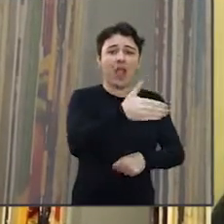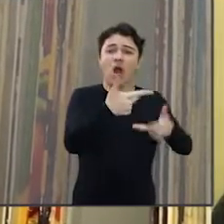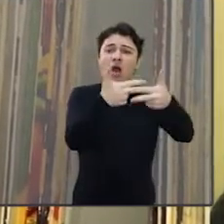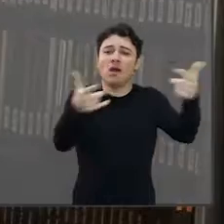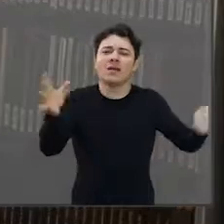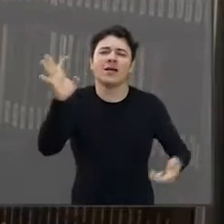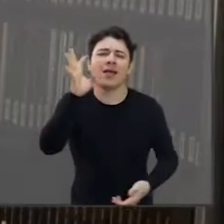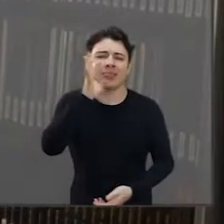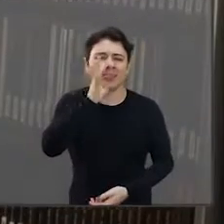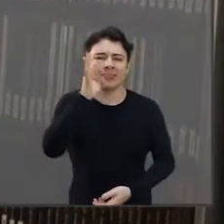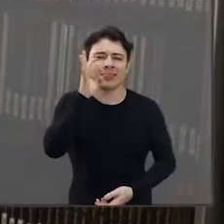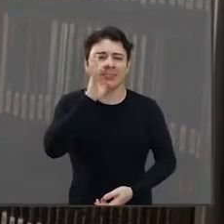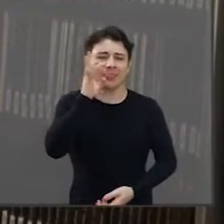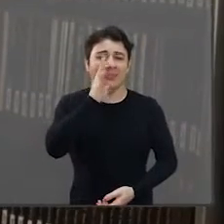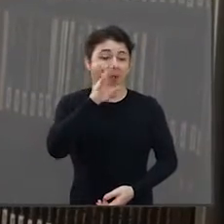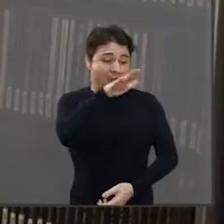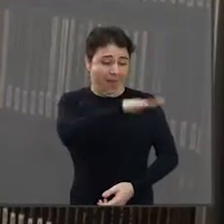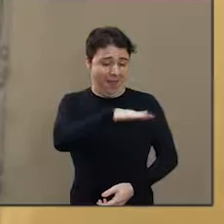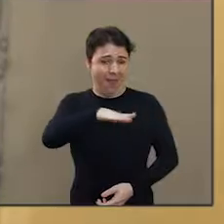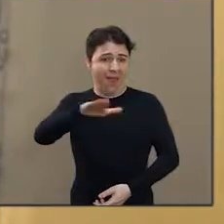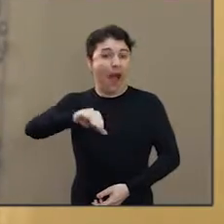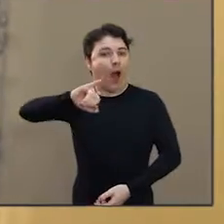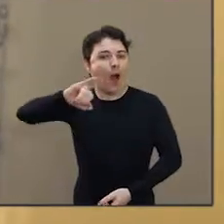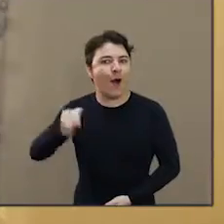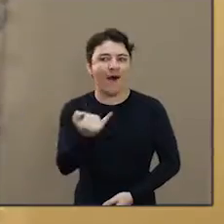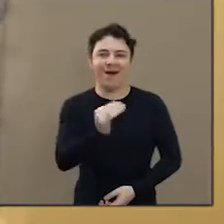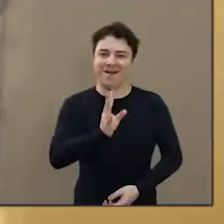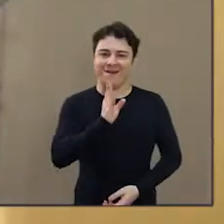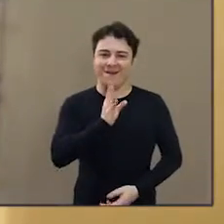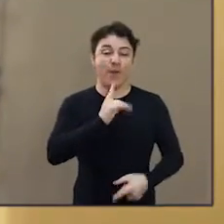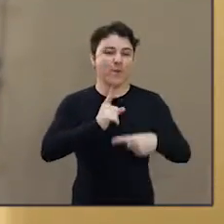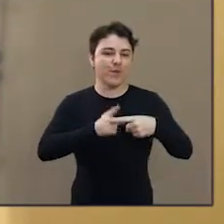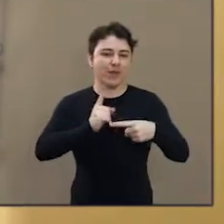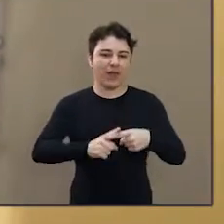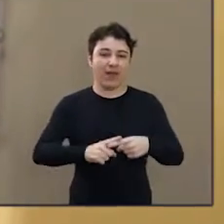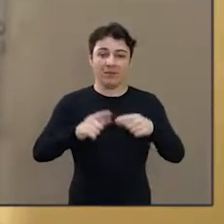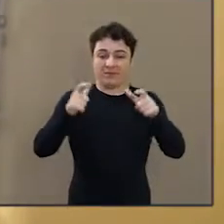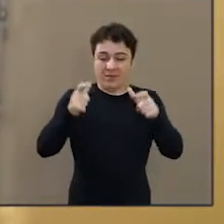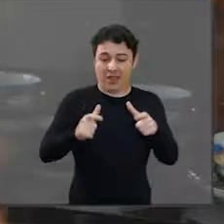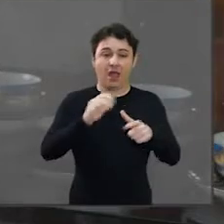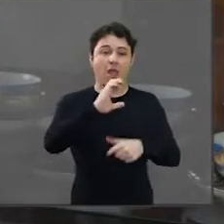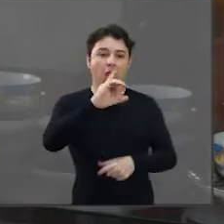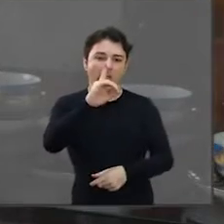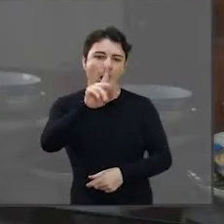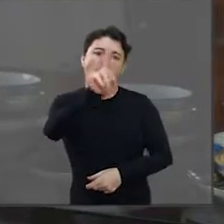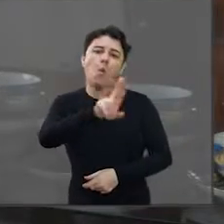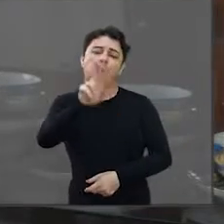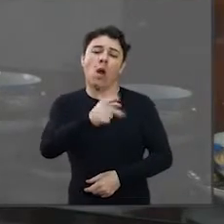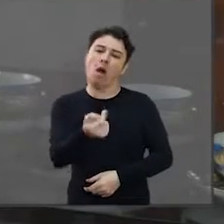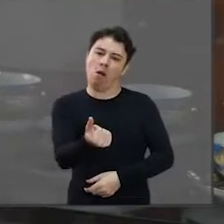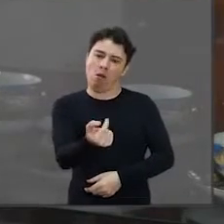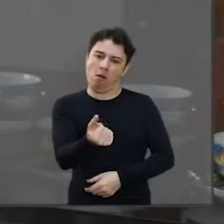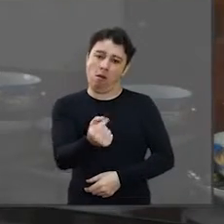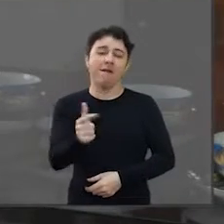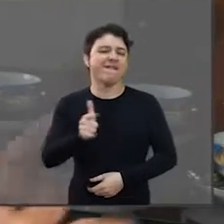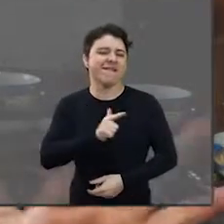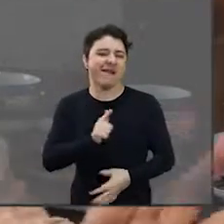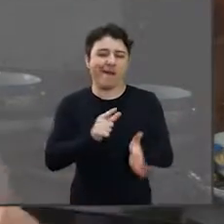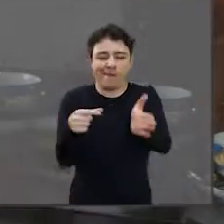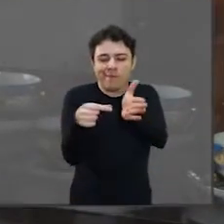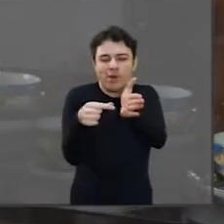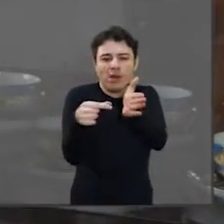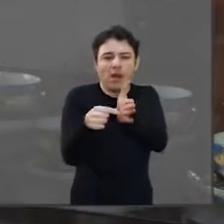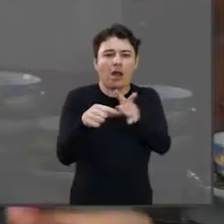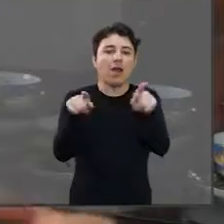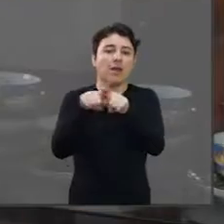acesso a esses tipos de mídias diferentes que nós temos, né? Então, hoje, as crianças conhecem o CD, o